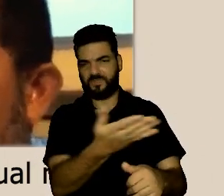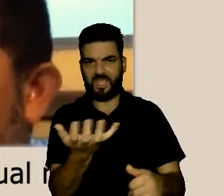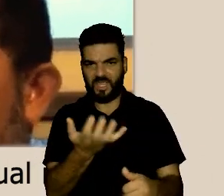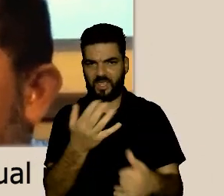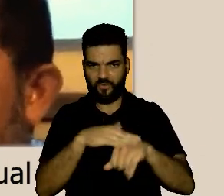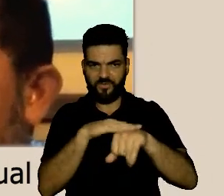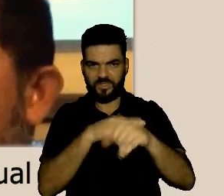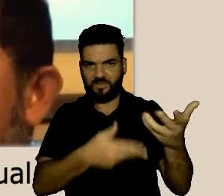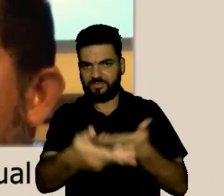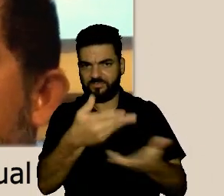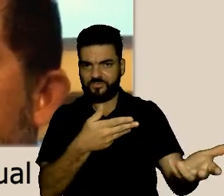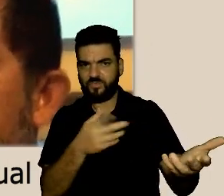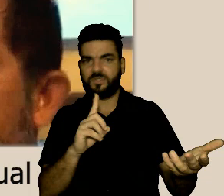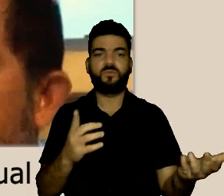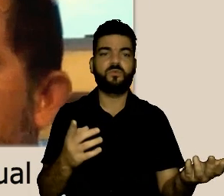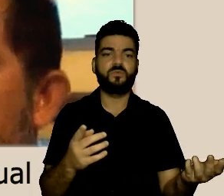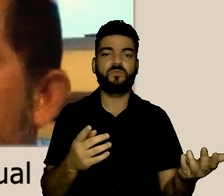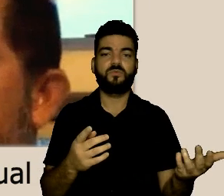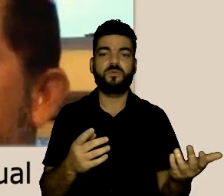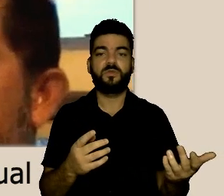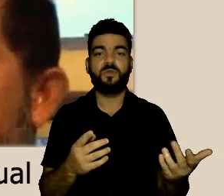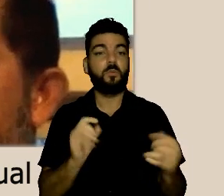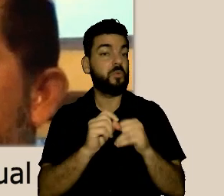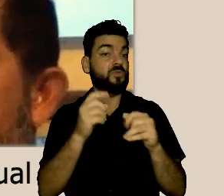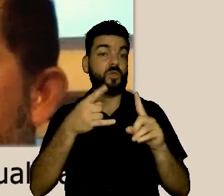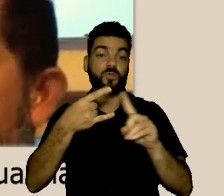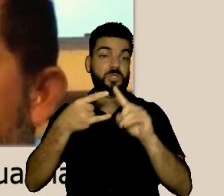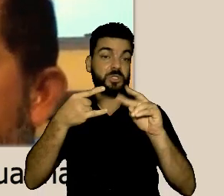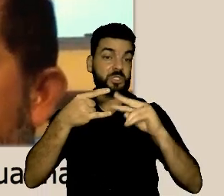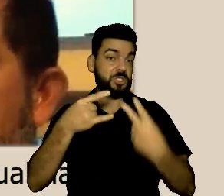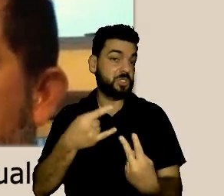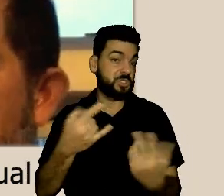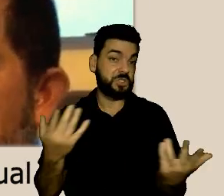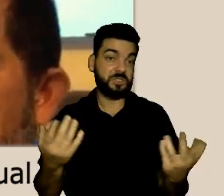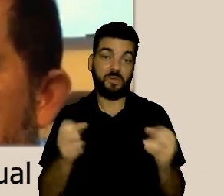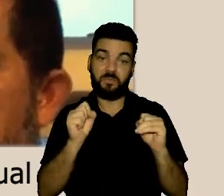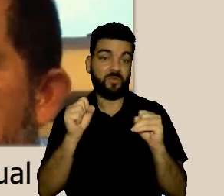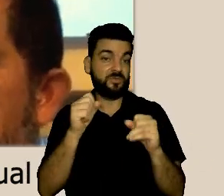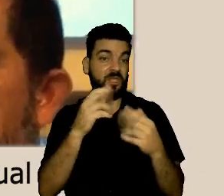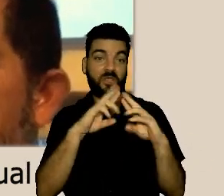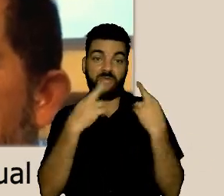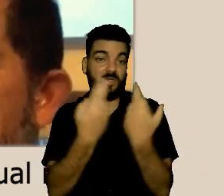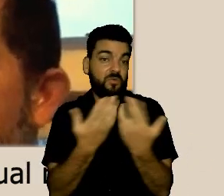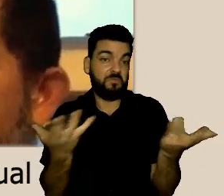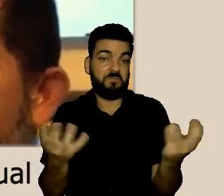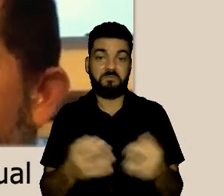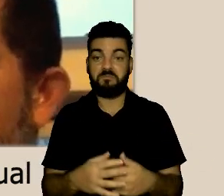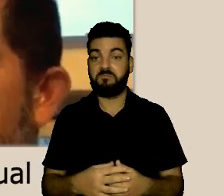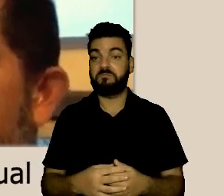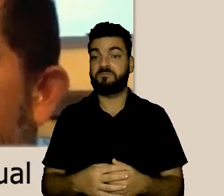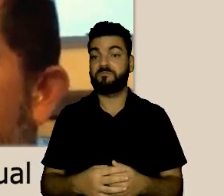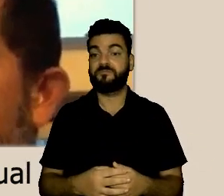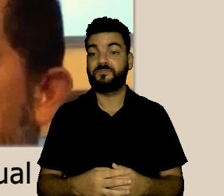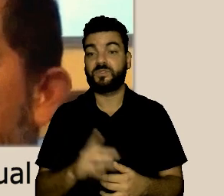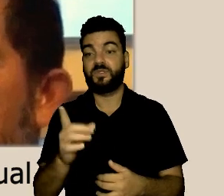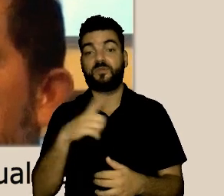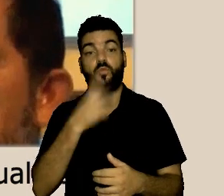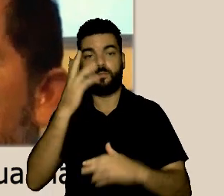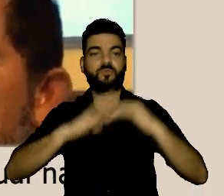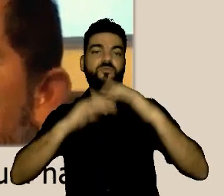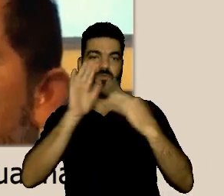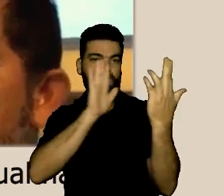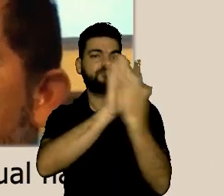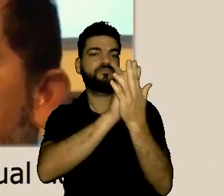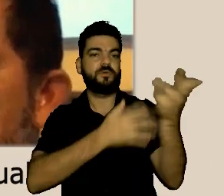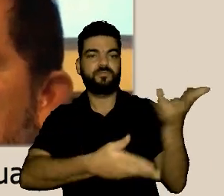em contato com ele perguntar se ele quer vir até aqui ou se ele quer marcar uma entrevista agora pelo TINS que todo mundo pode ser